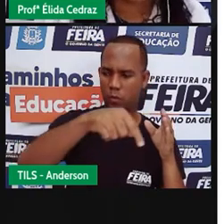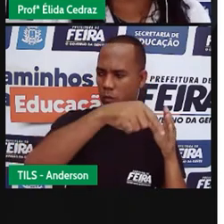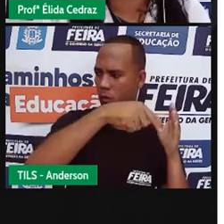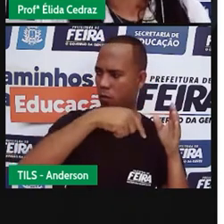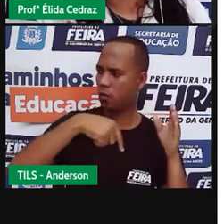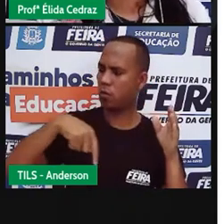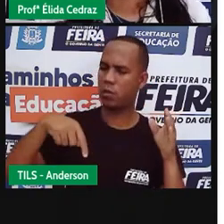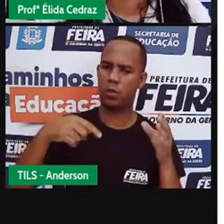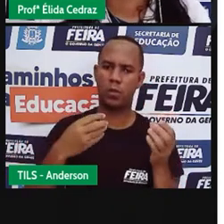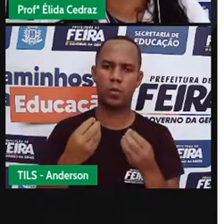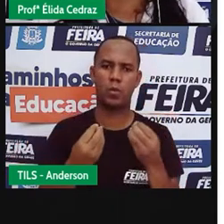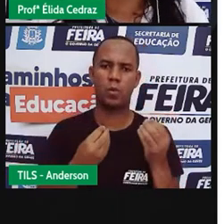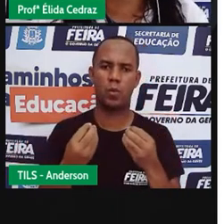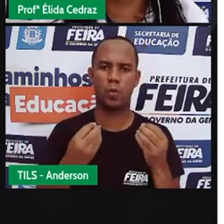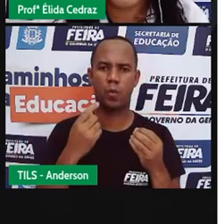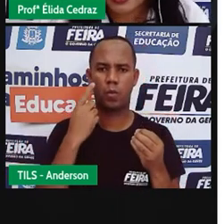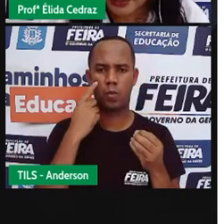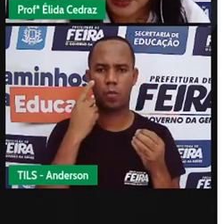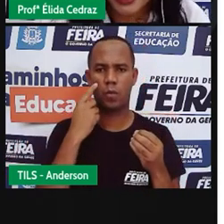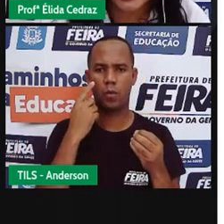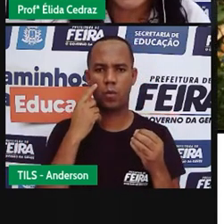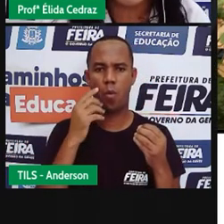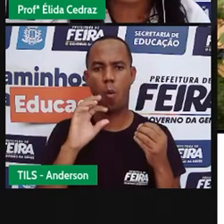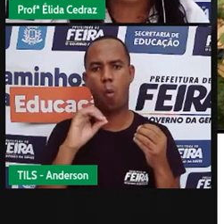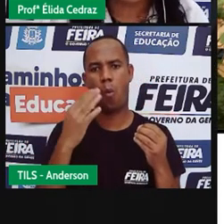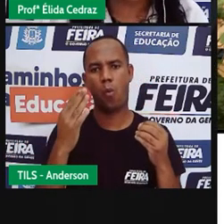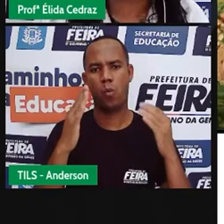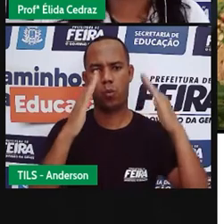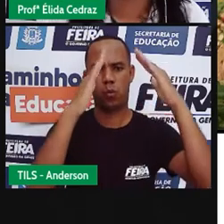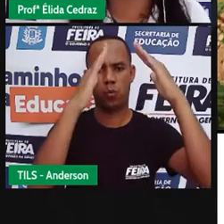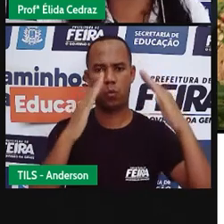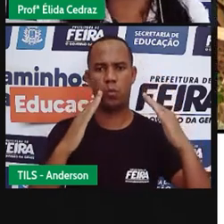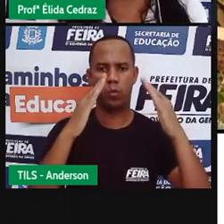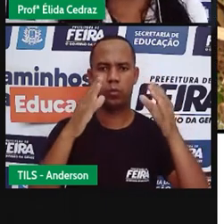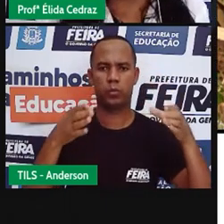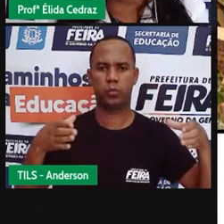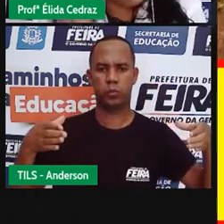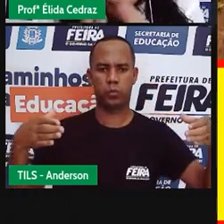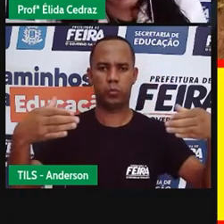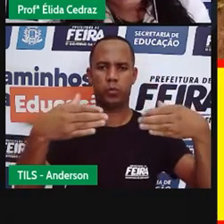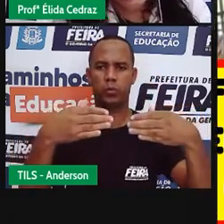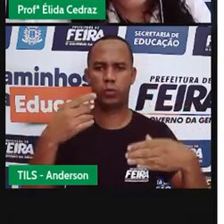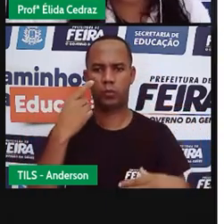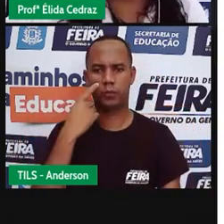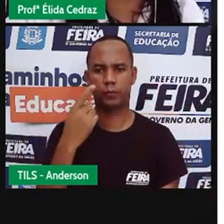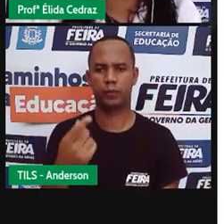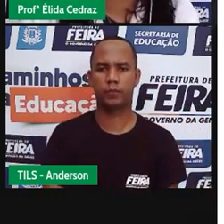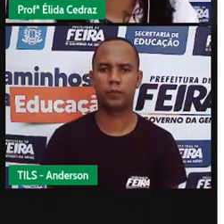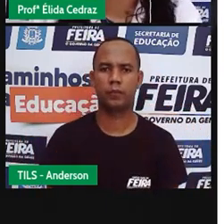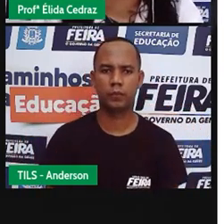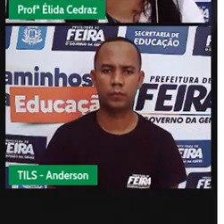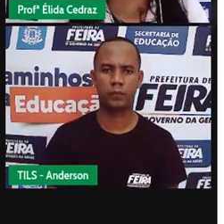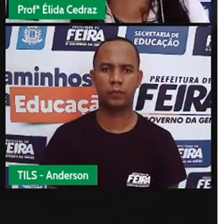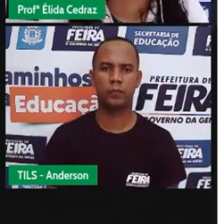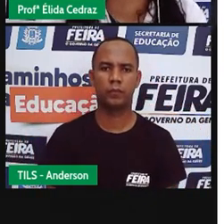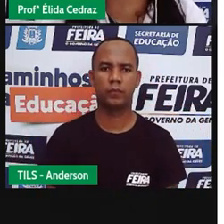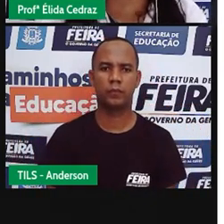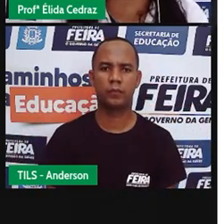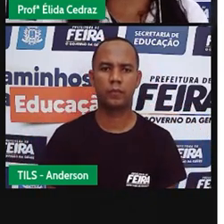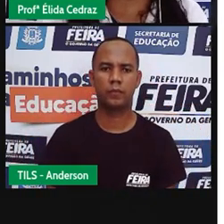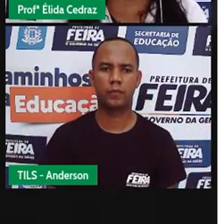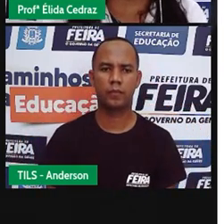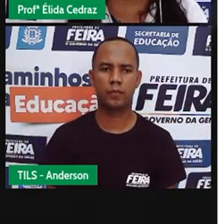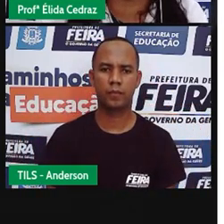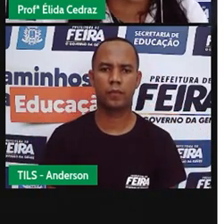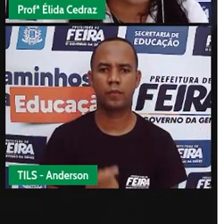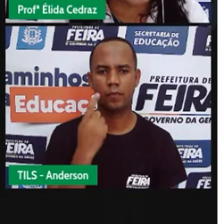redonda e uma casa triangular e pegando aí nós já vamos entrar em figuras